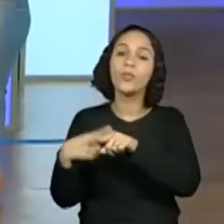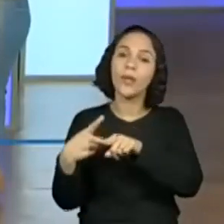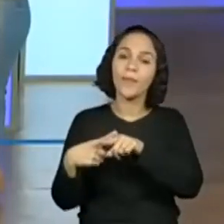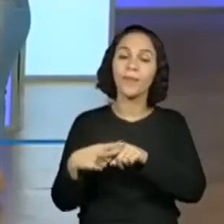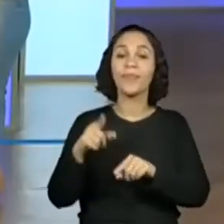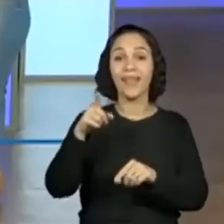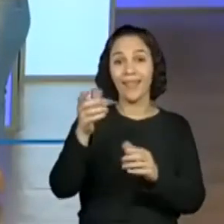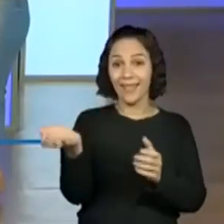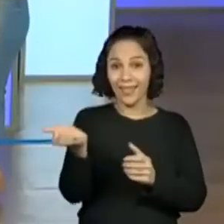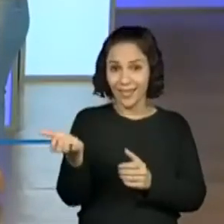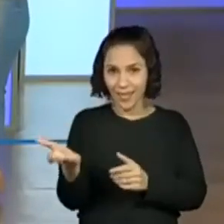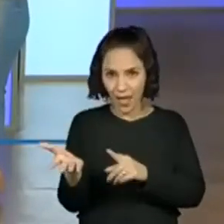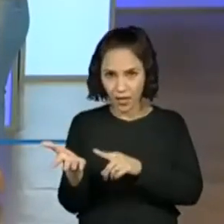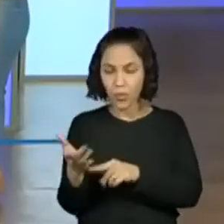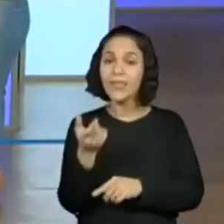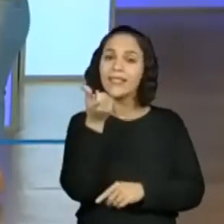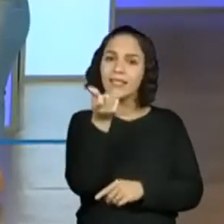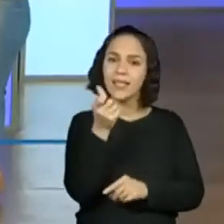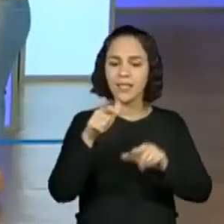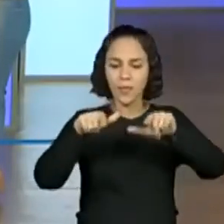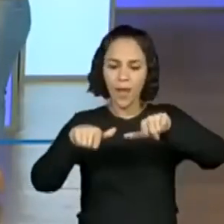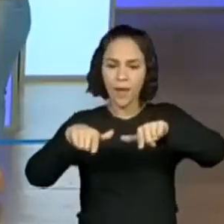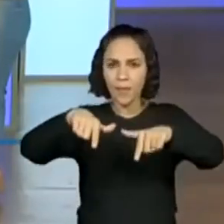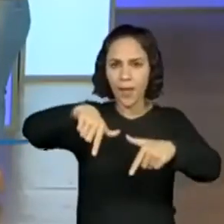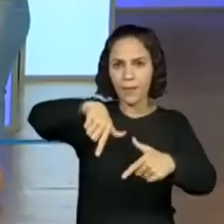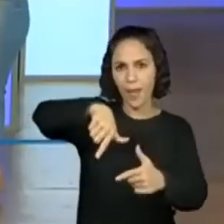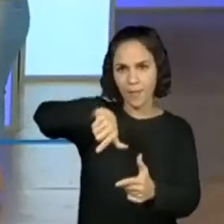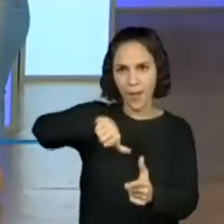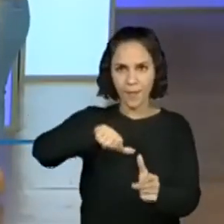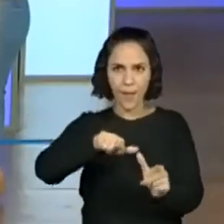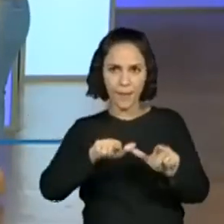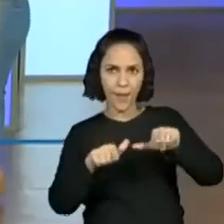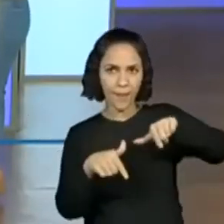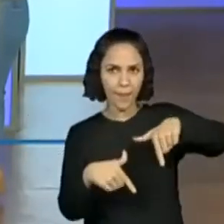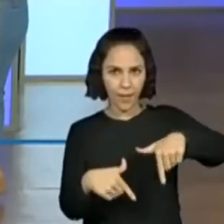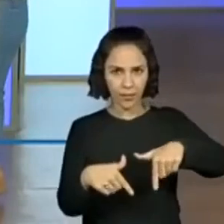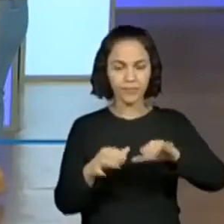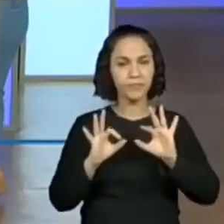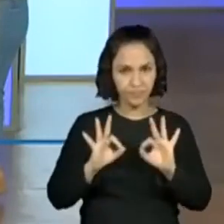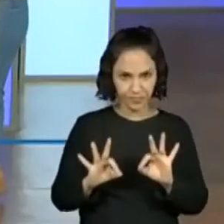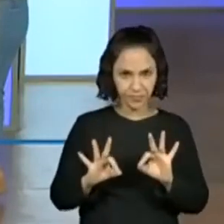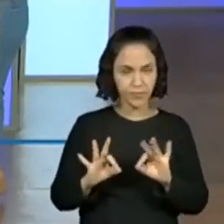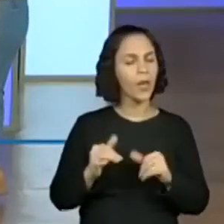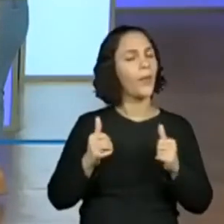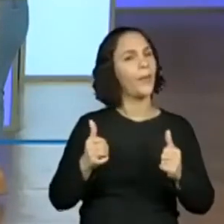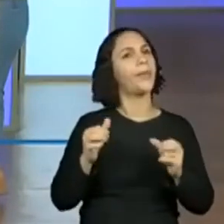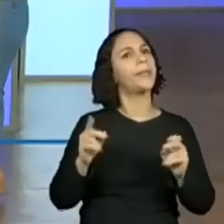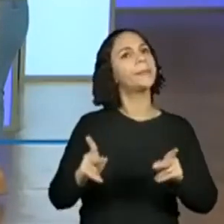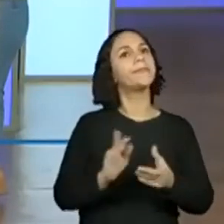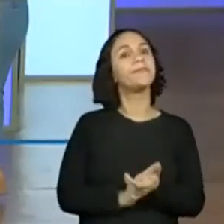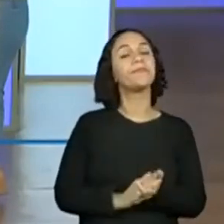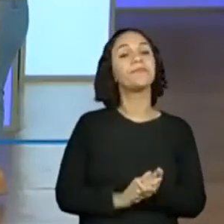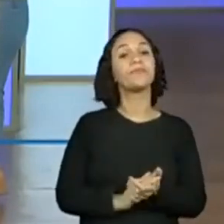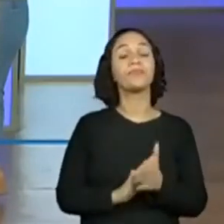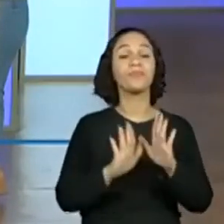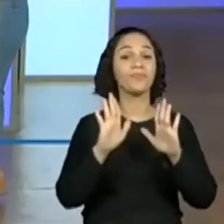tem seis faces. Até aí, certo? Tudo bem, né? Mas vamos lá.